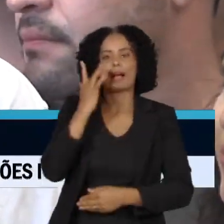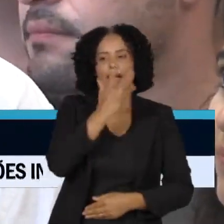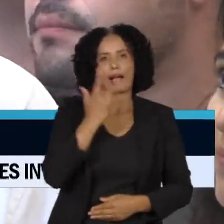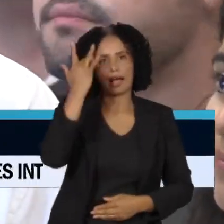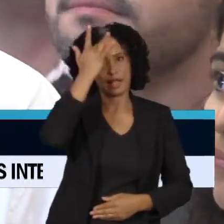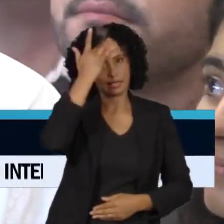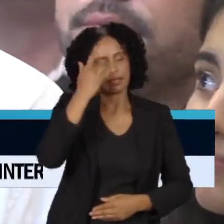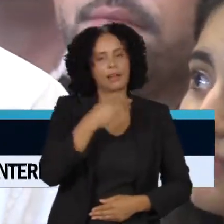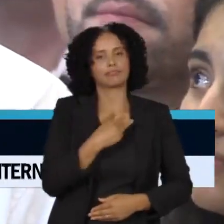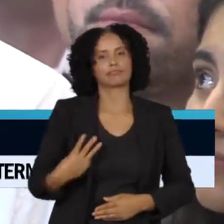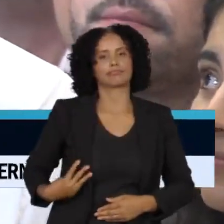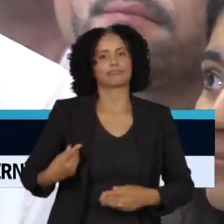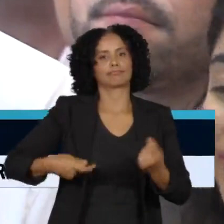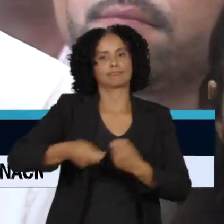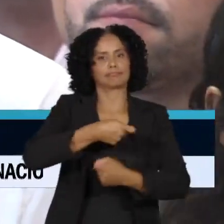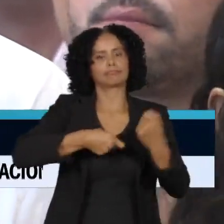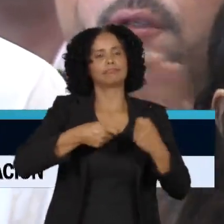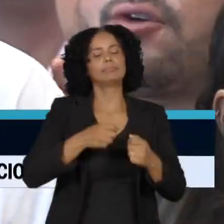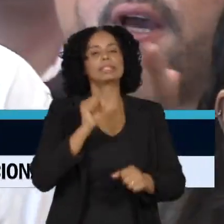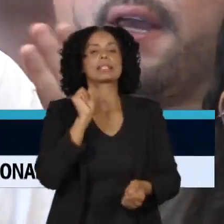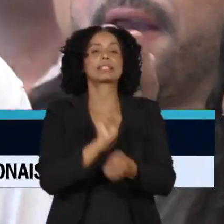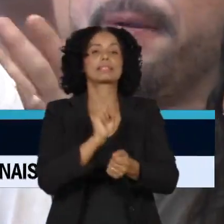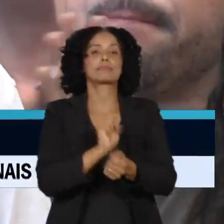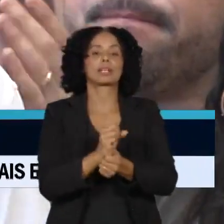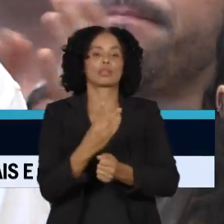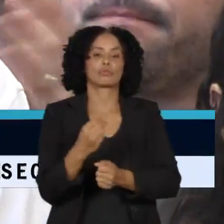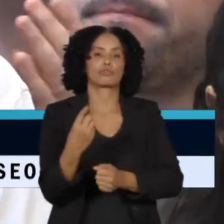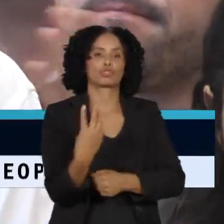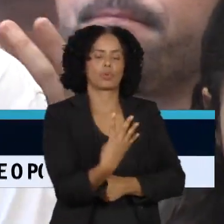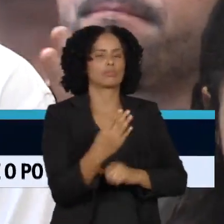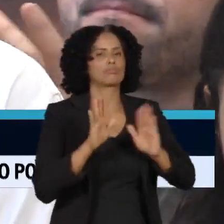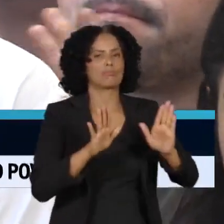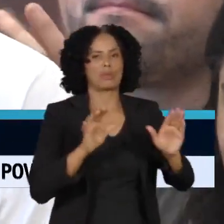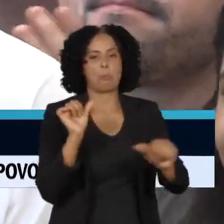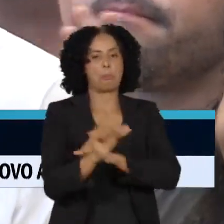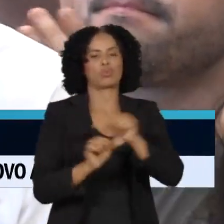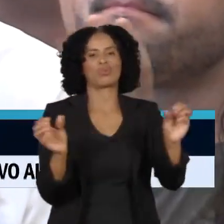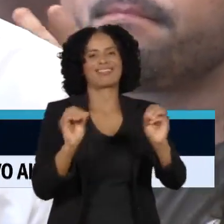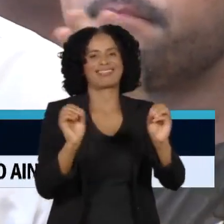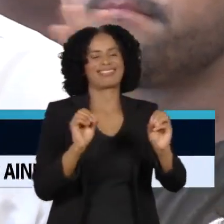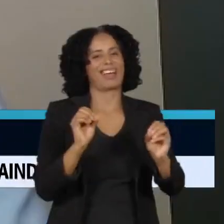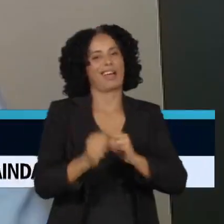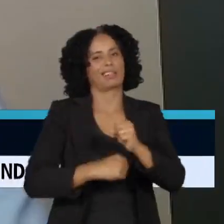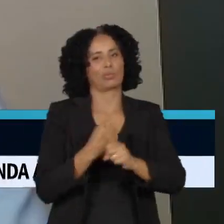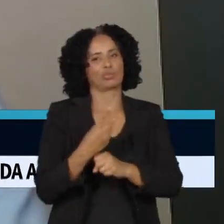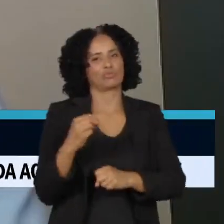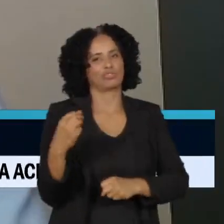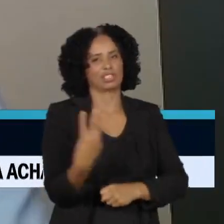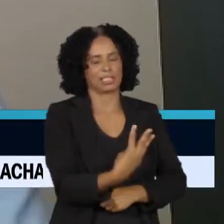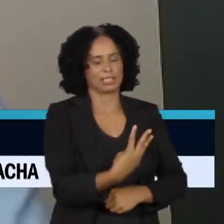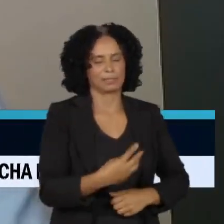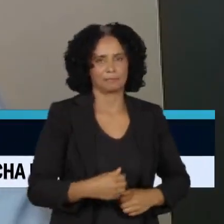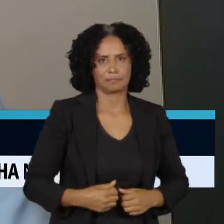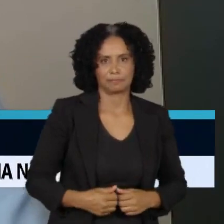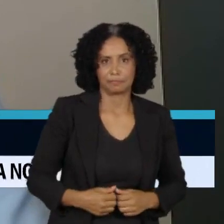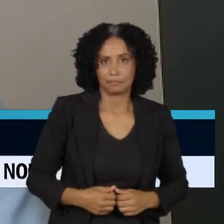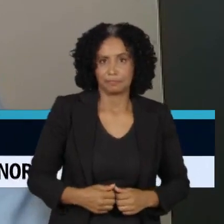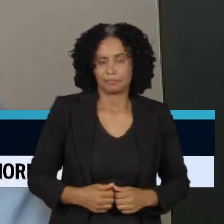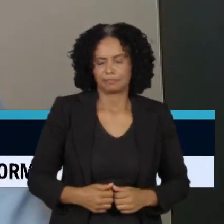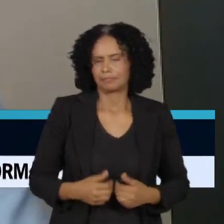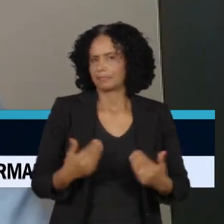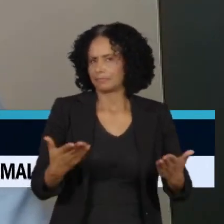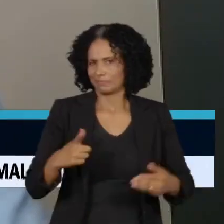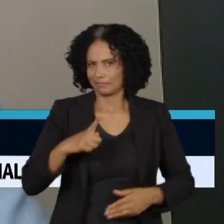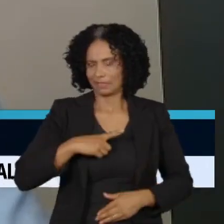esperar 2024, mas não descartou alguma mudança ainda este ano. Se você for corrigir todas as faixas de